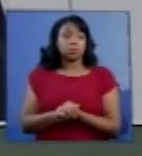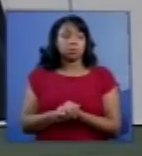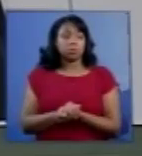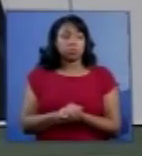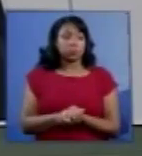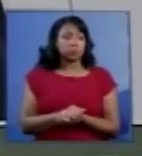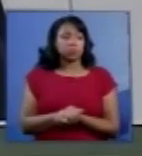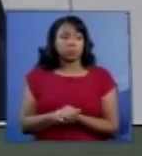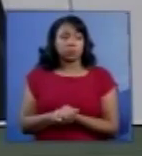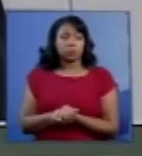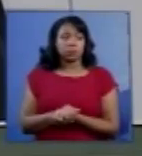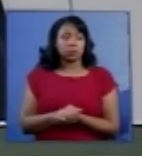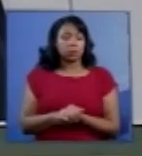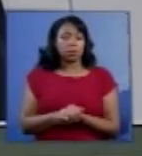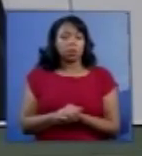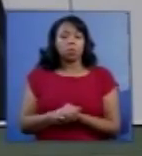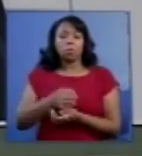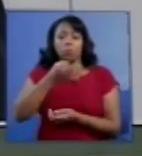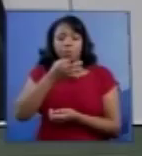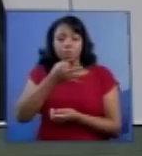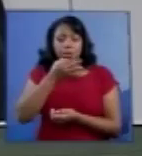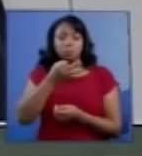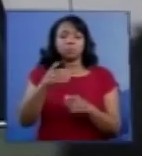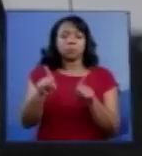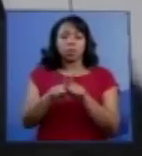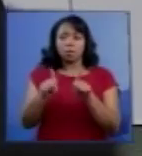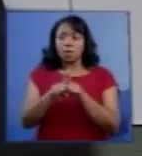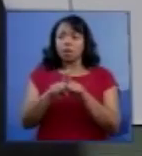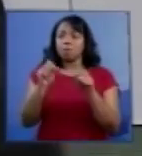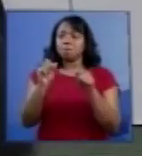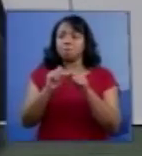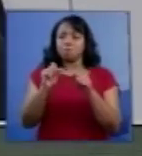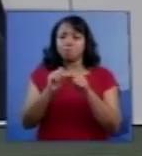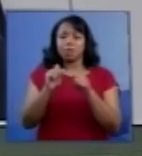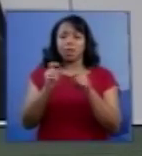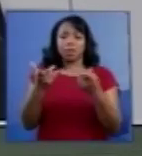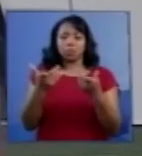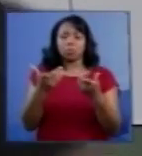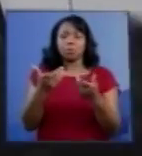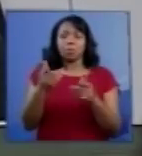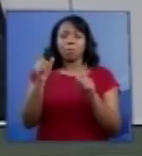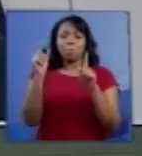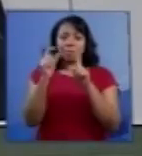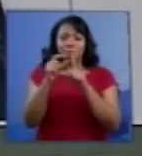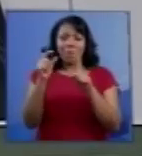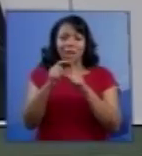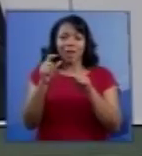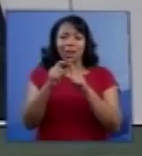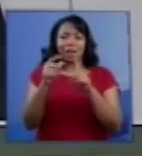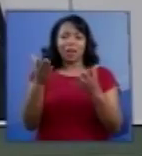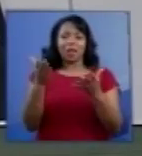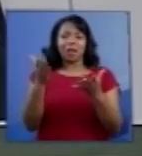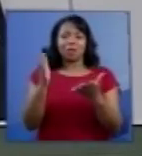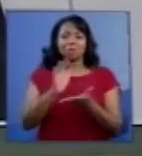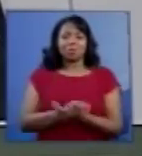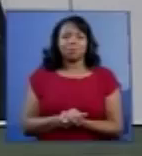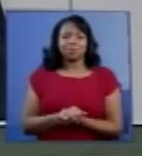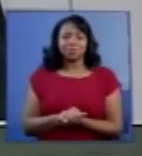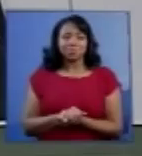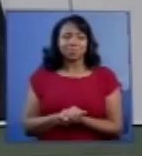Mas, numa visão flexível, eu dou a palavra à sua excelência, doutor Paulo.